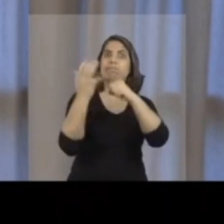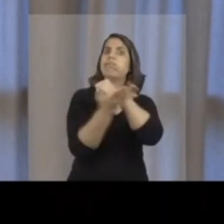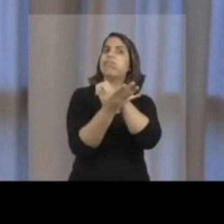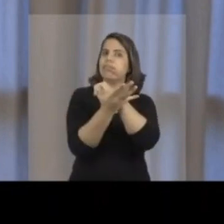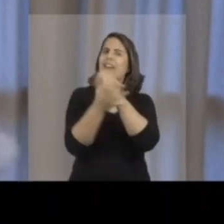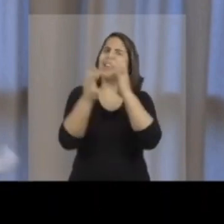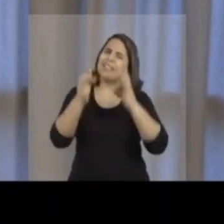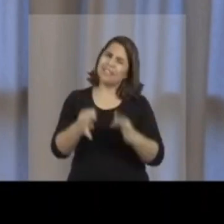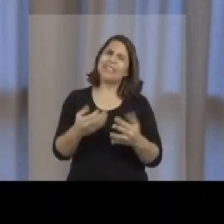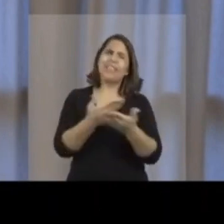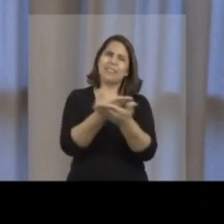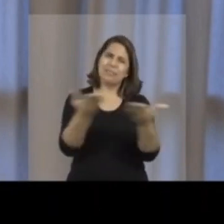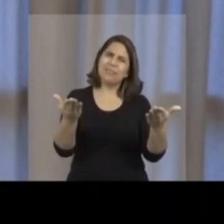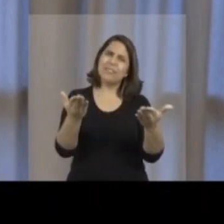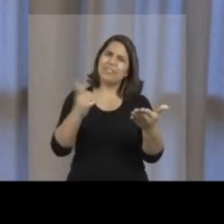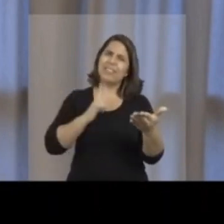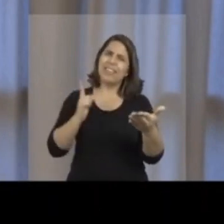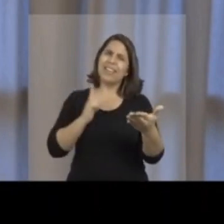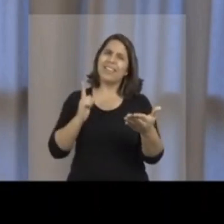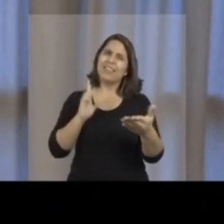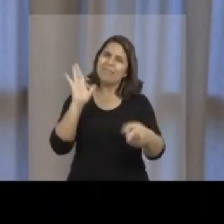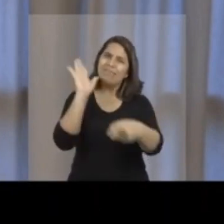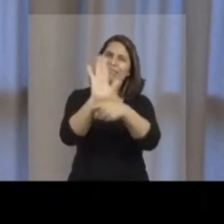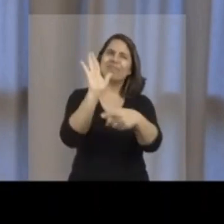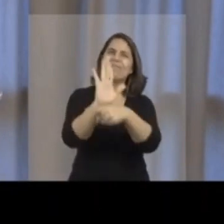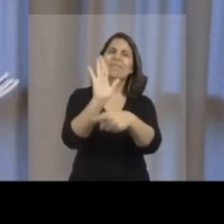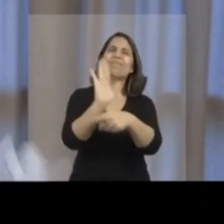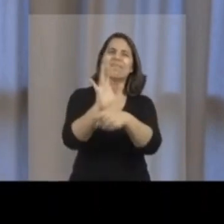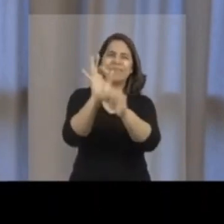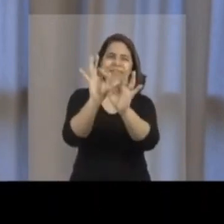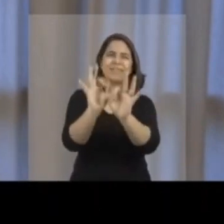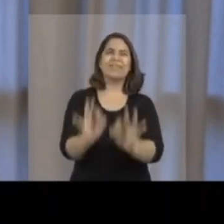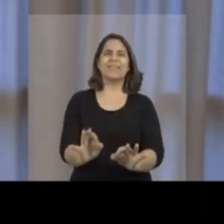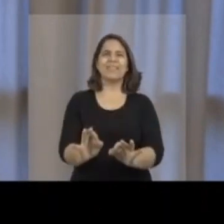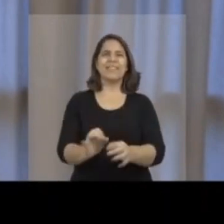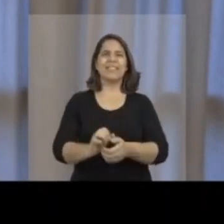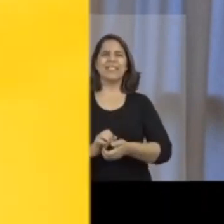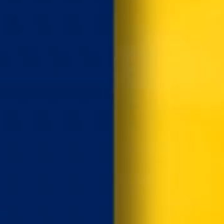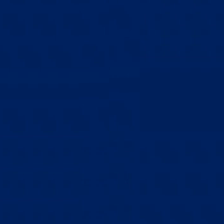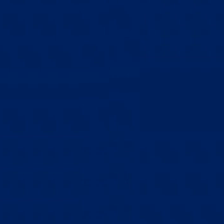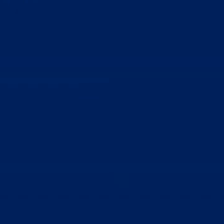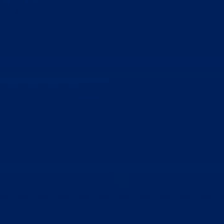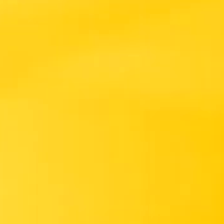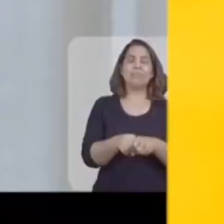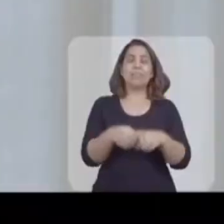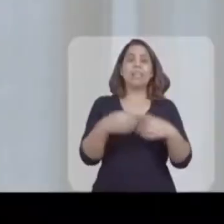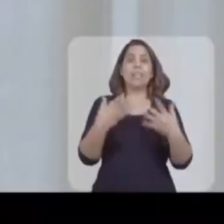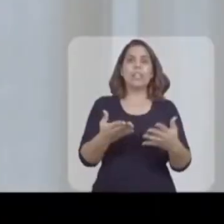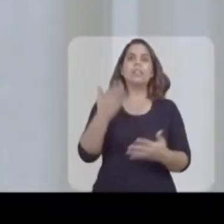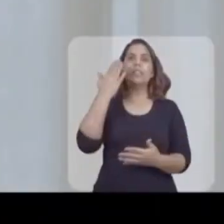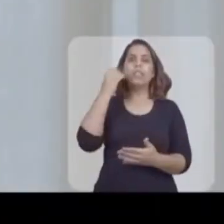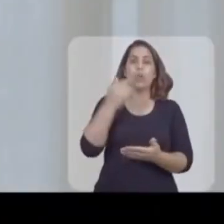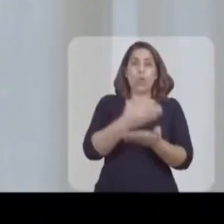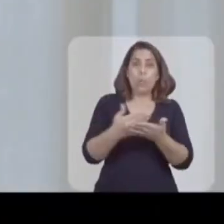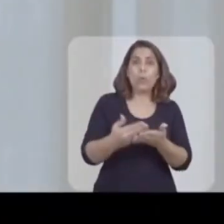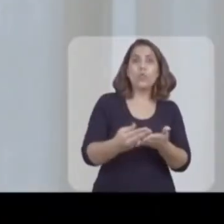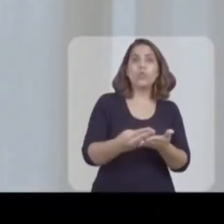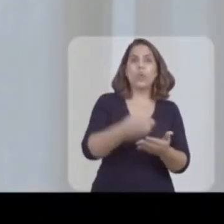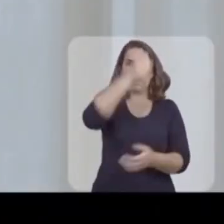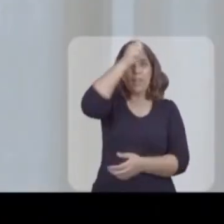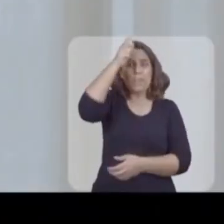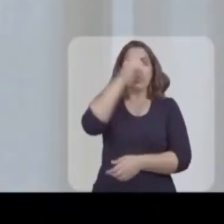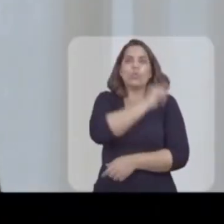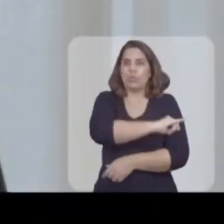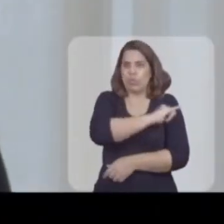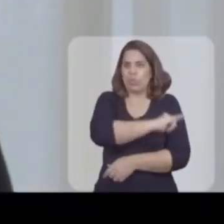pandemia É justo que os nossos contribuintes tenham essa legítima retribuição Sei como você pegou a Prefeitura